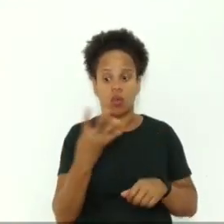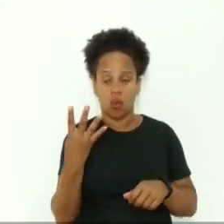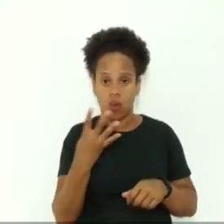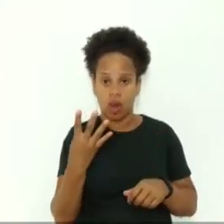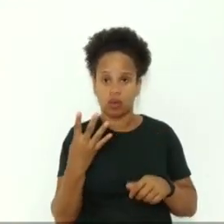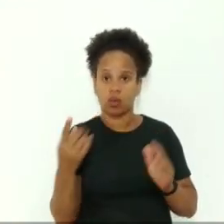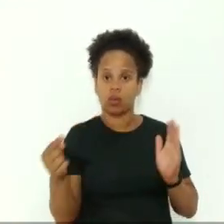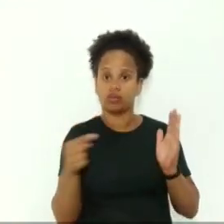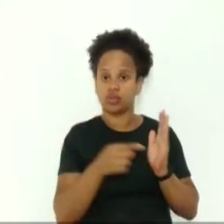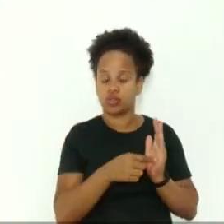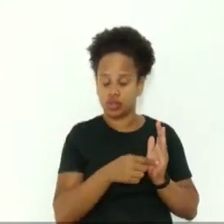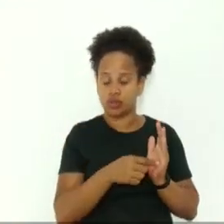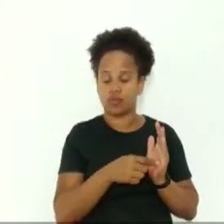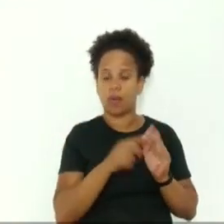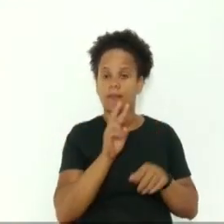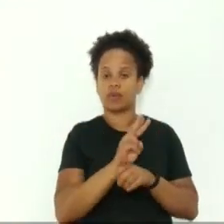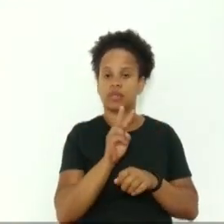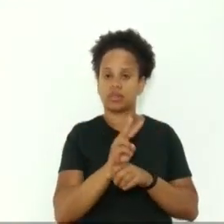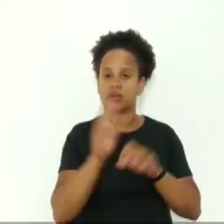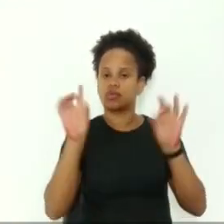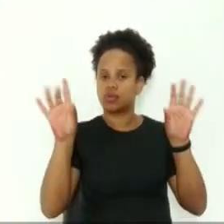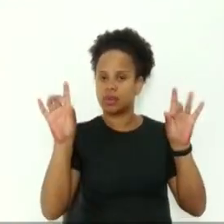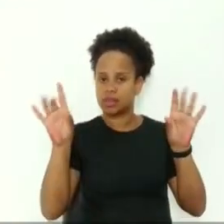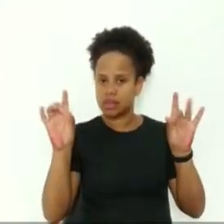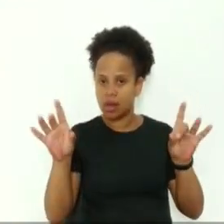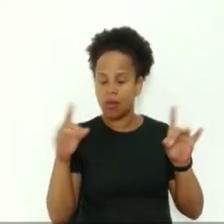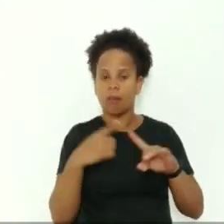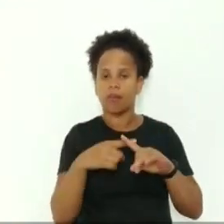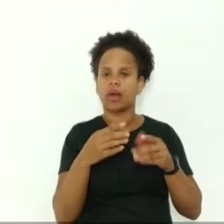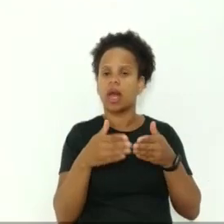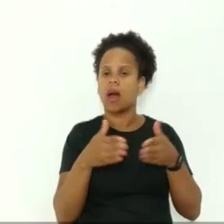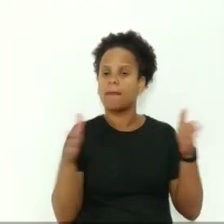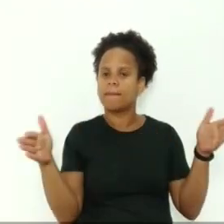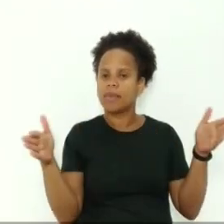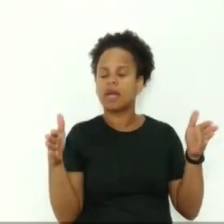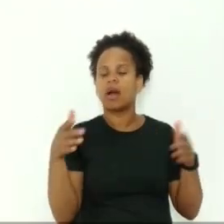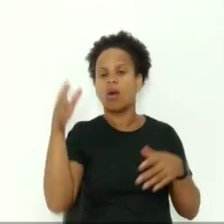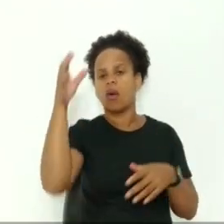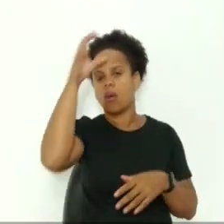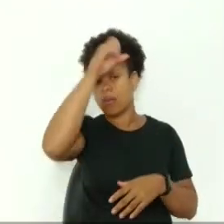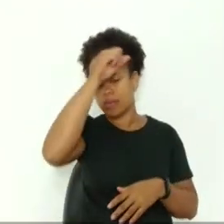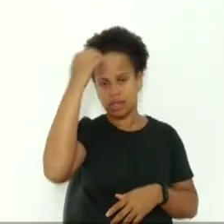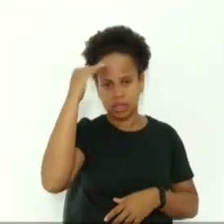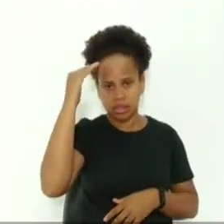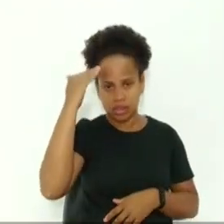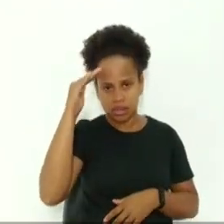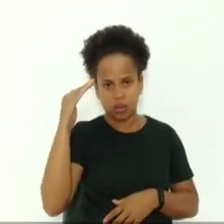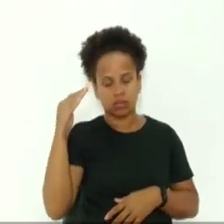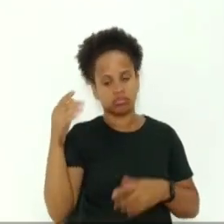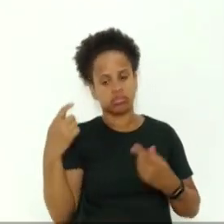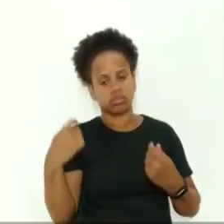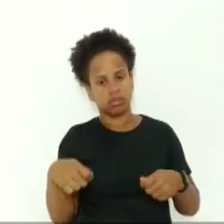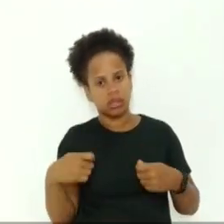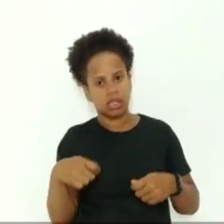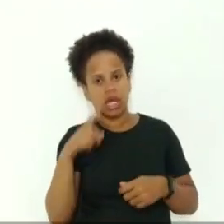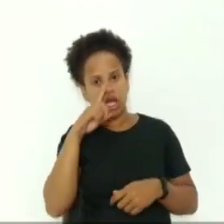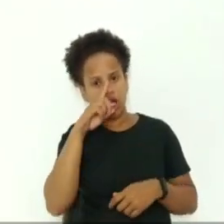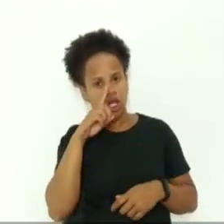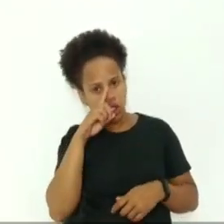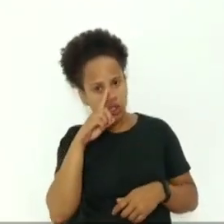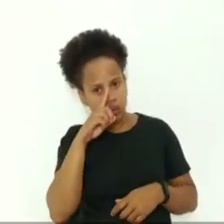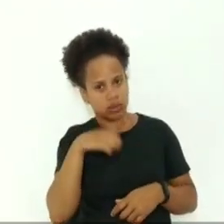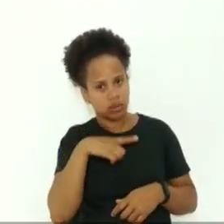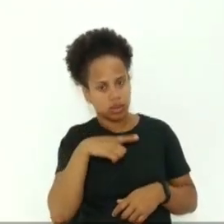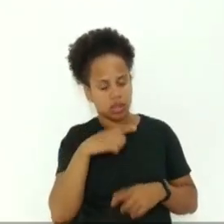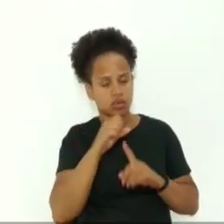proteção especial, pois amplia a compreensão das situações de risco social, cujo